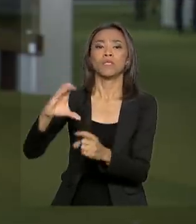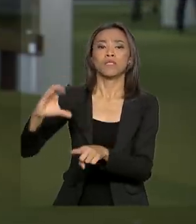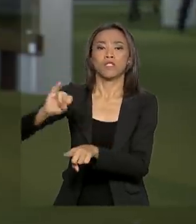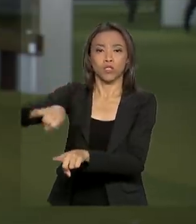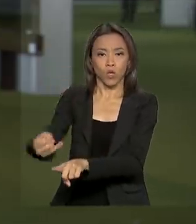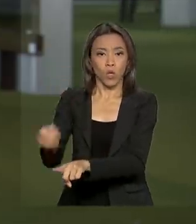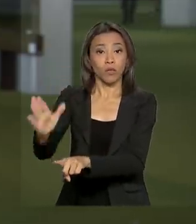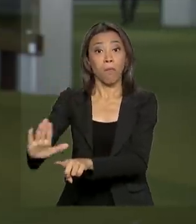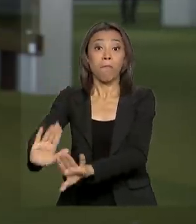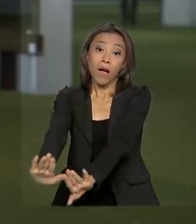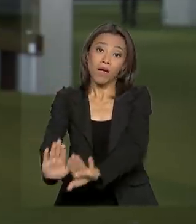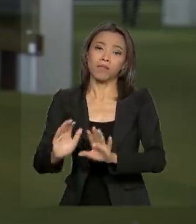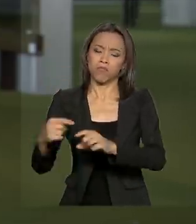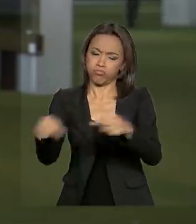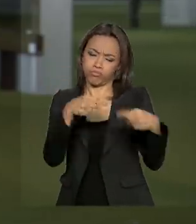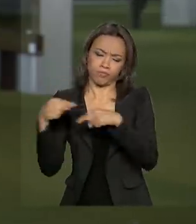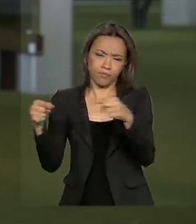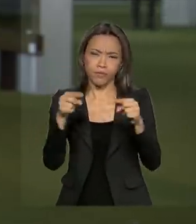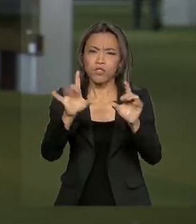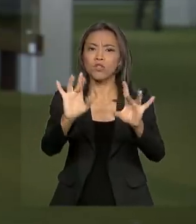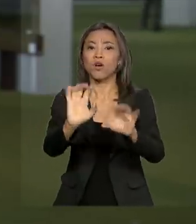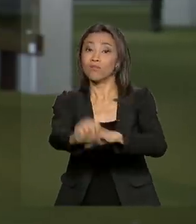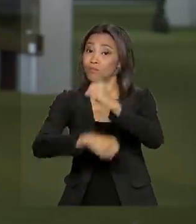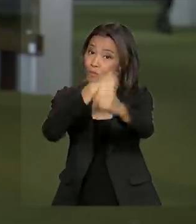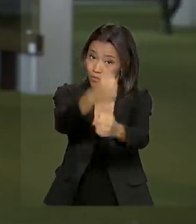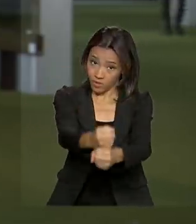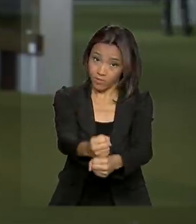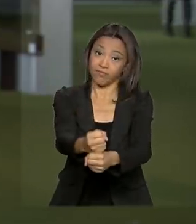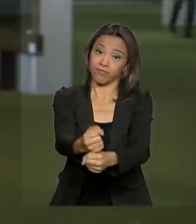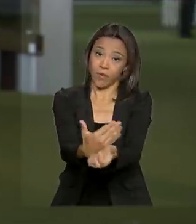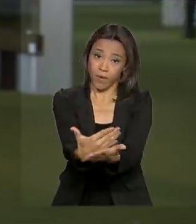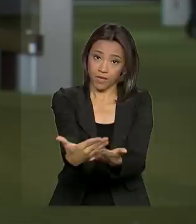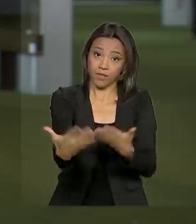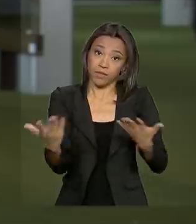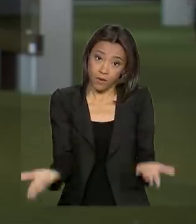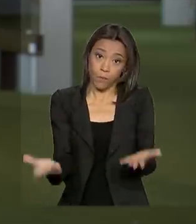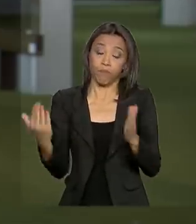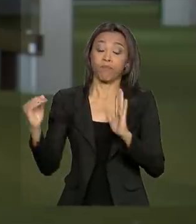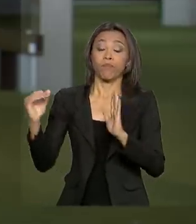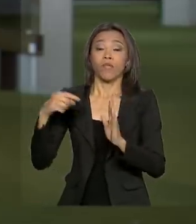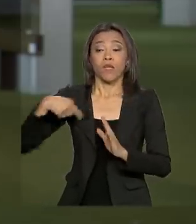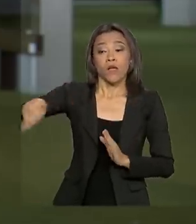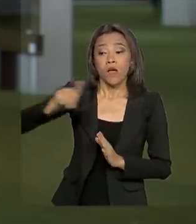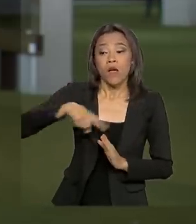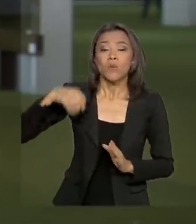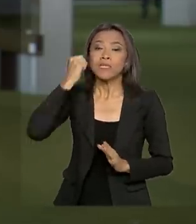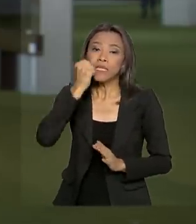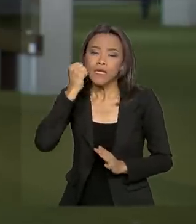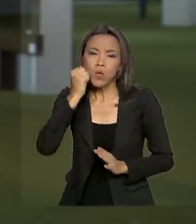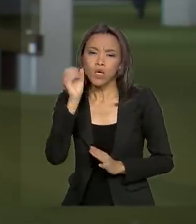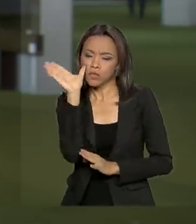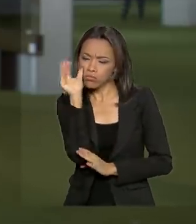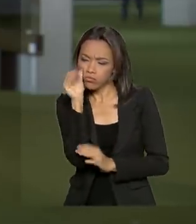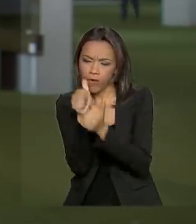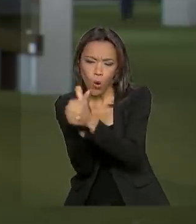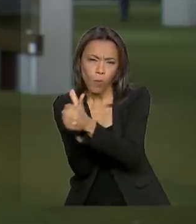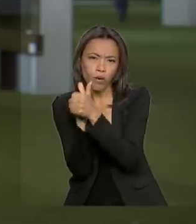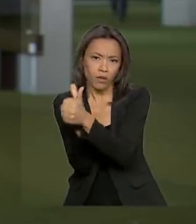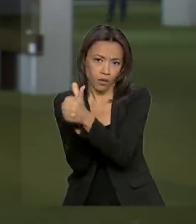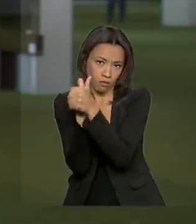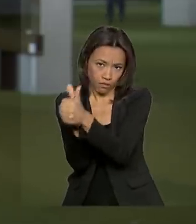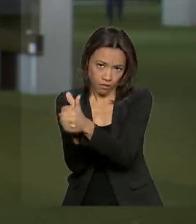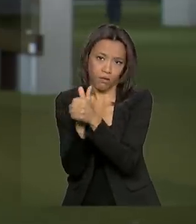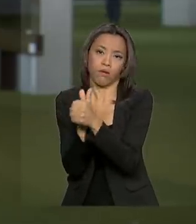debate só deve começar no ano que vem. Os senadores prometem acompanhar tudo de perto por meio de uma comissão externa